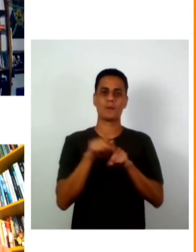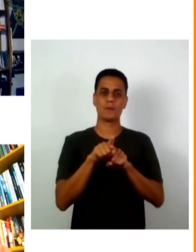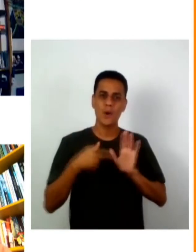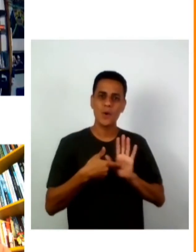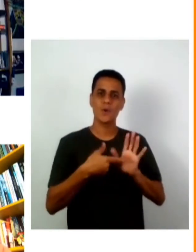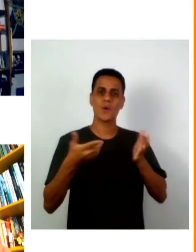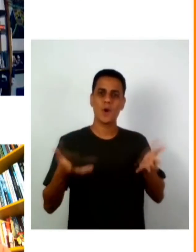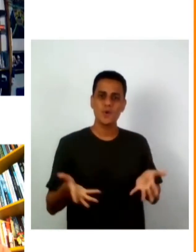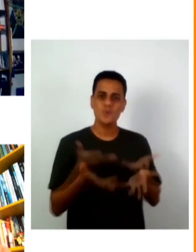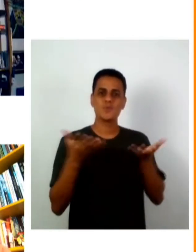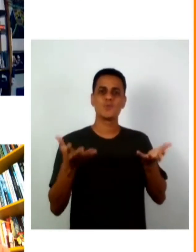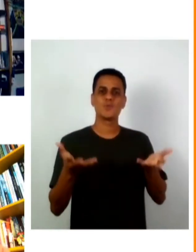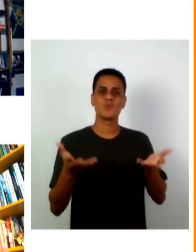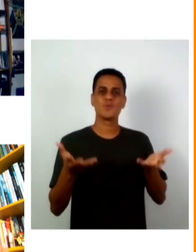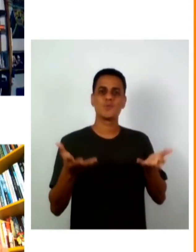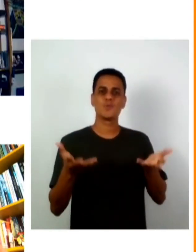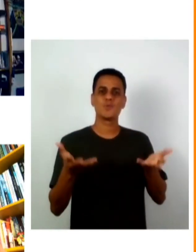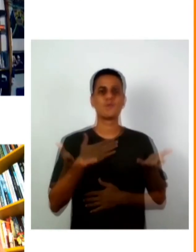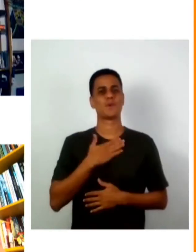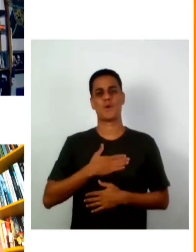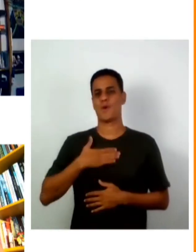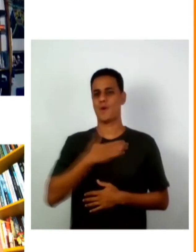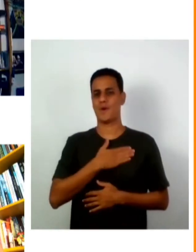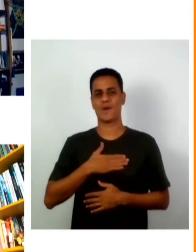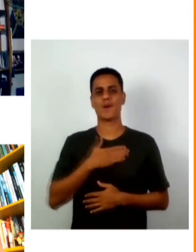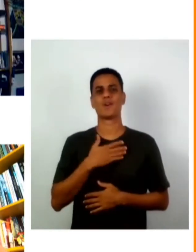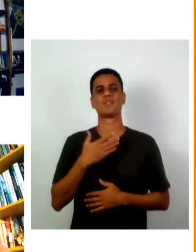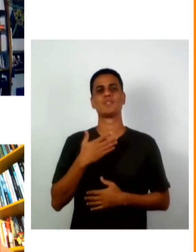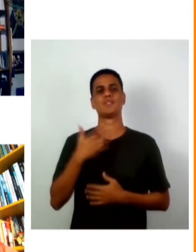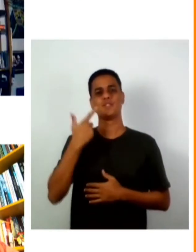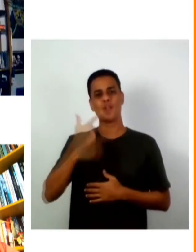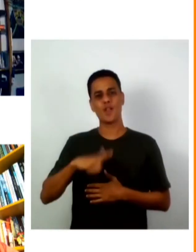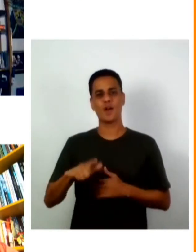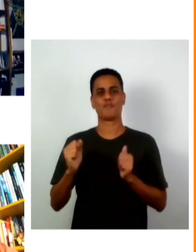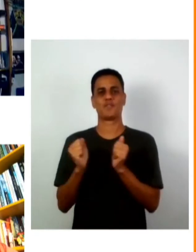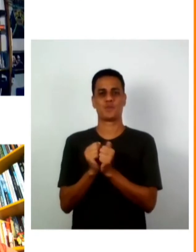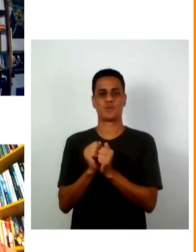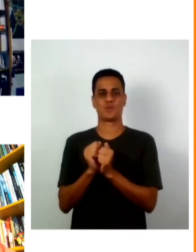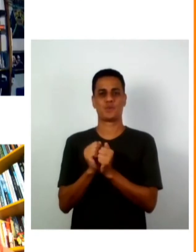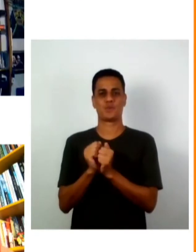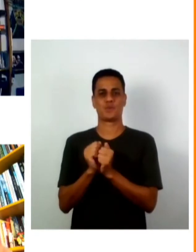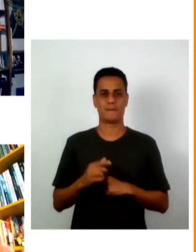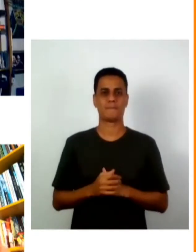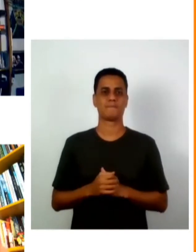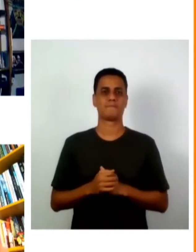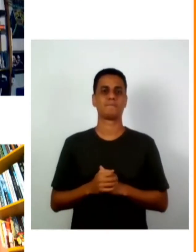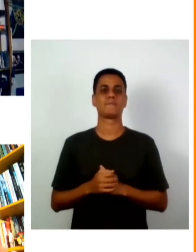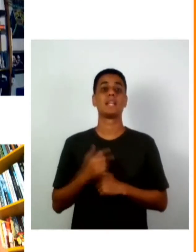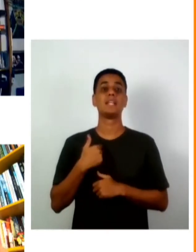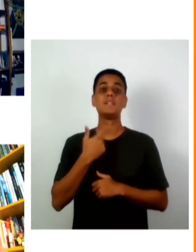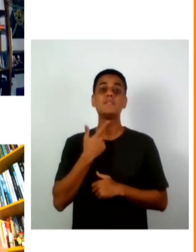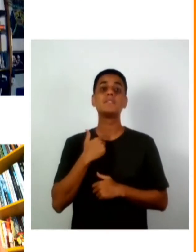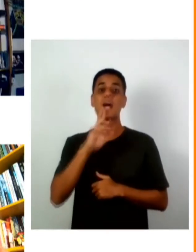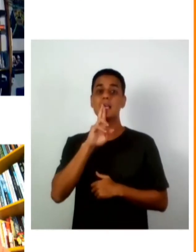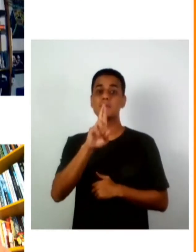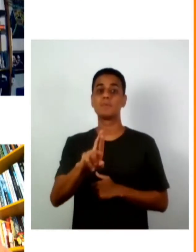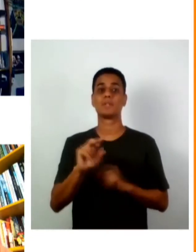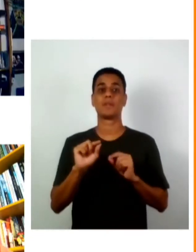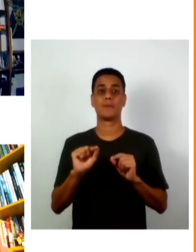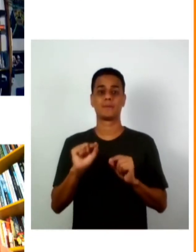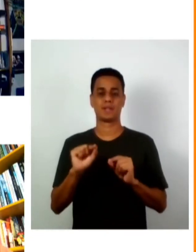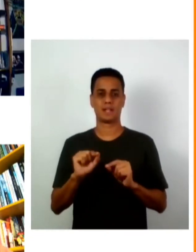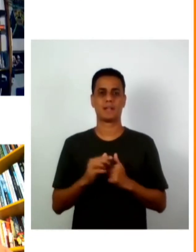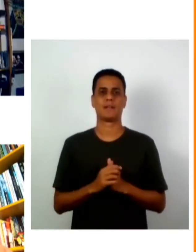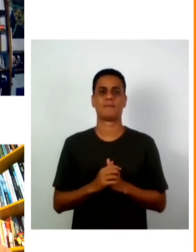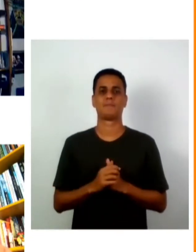nos servir de inspiração então para mim é um grande prazer estar aqui também dividir esse espaço com você eu gostaria de responder levando